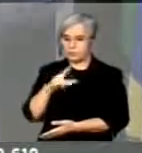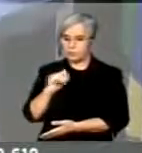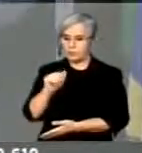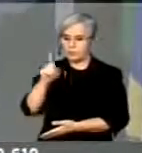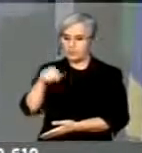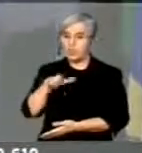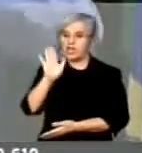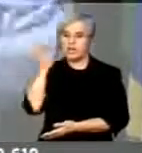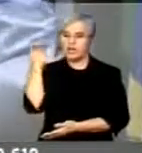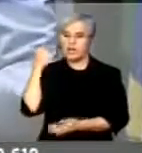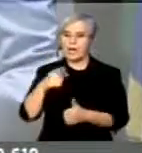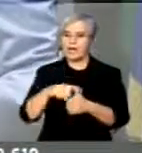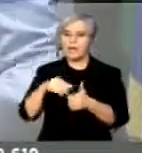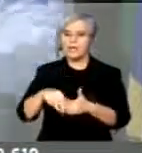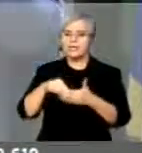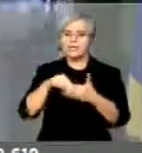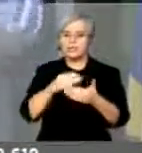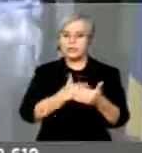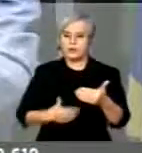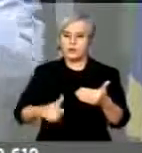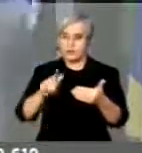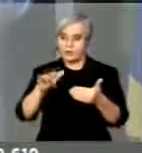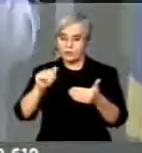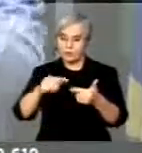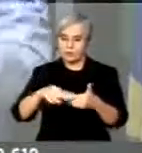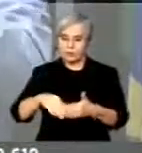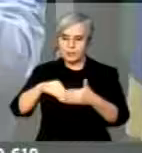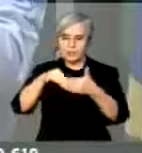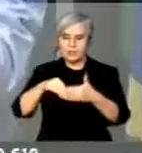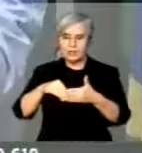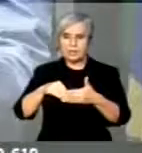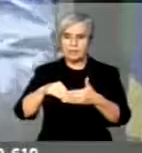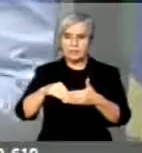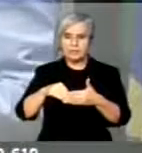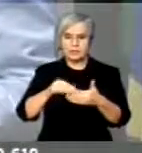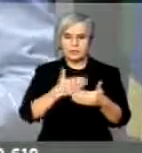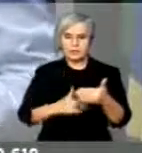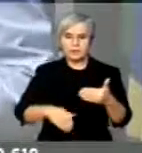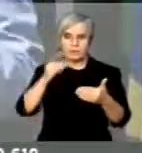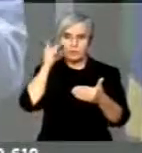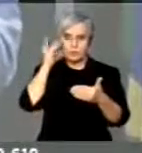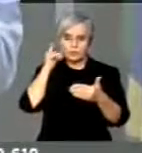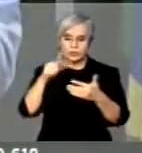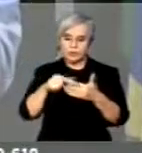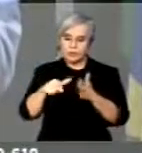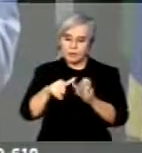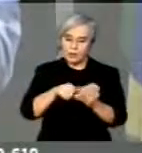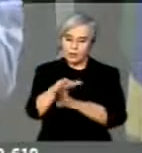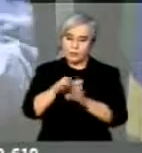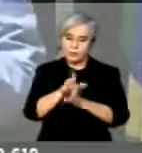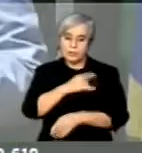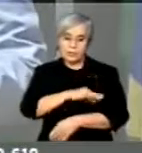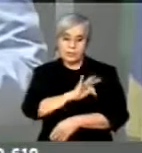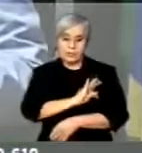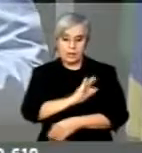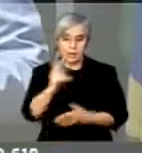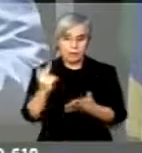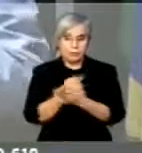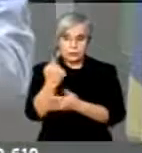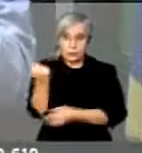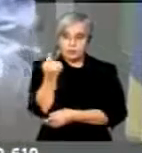Lula, foi líder do governo Dilma e eterno conselheiro do PT, é um episódio isolado.